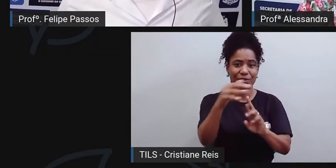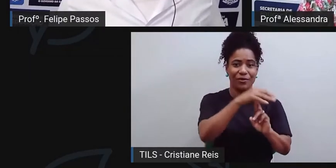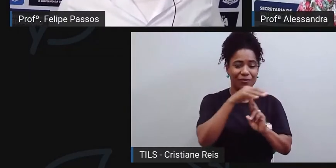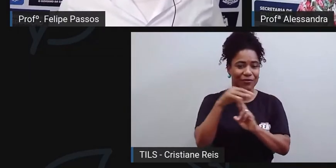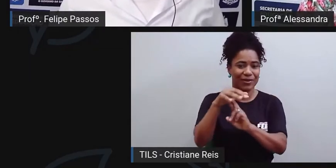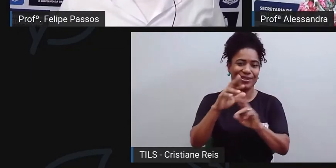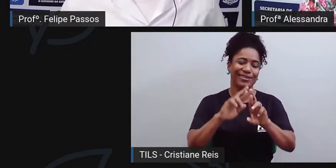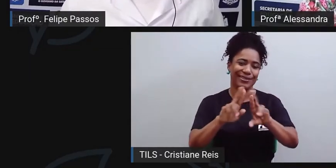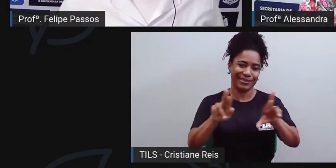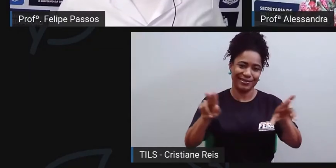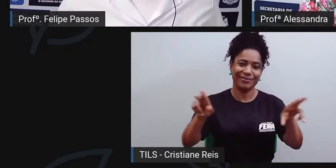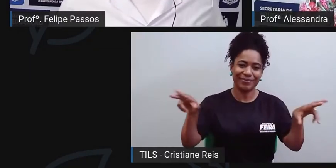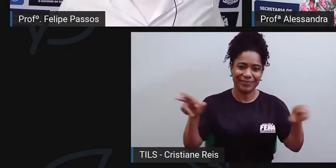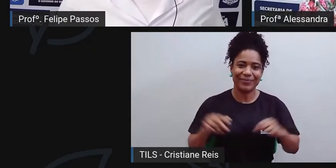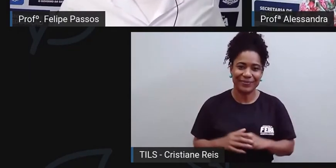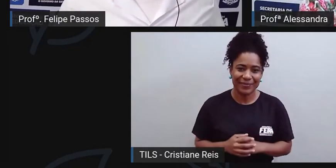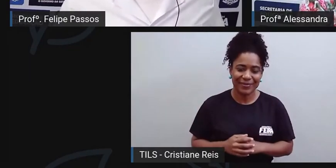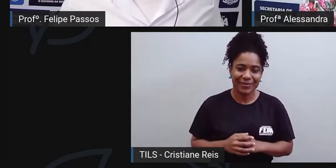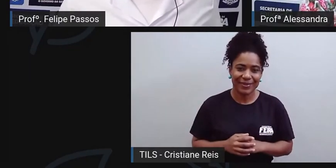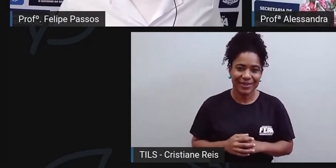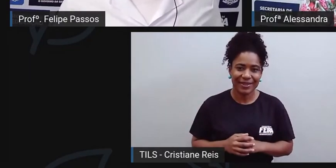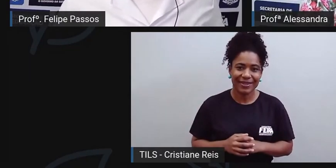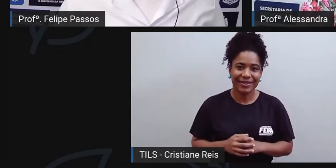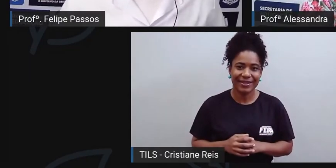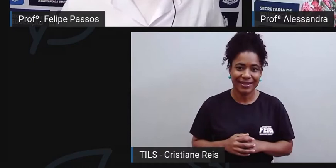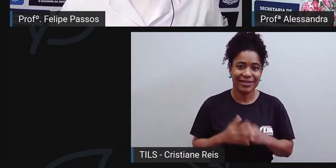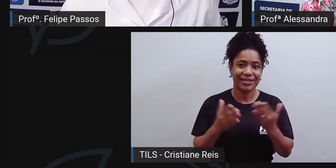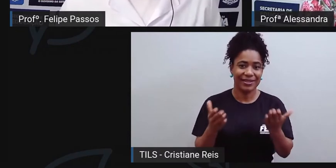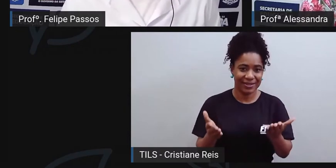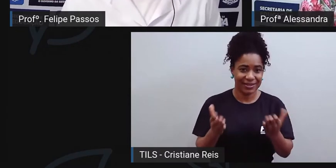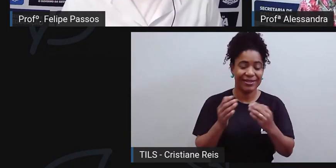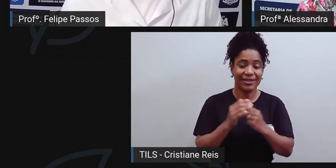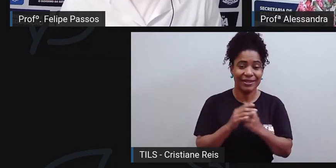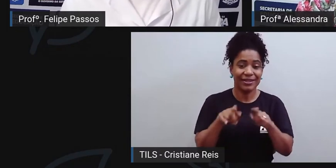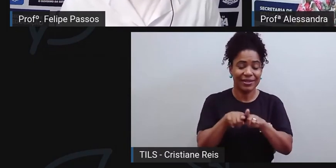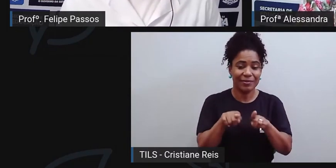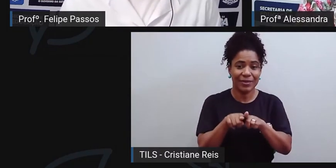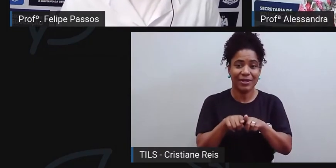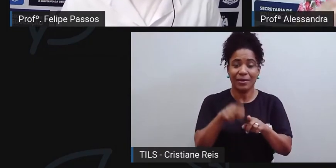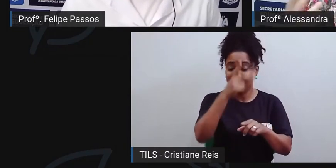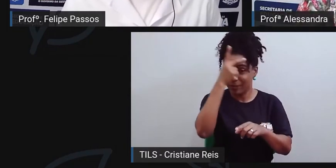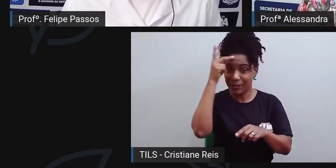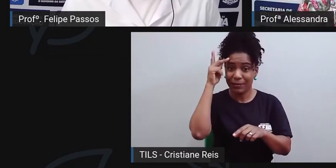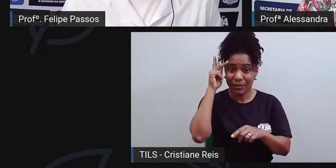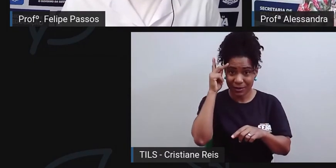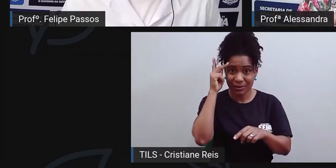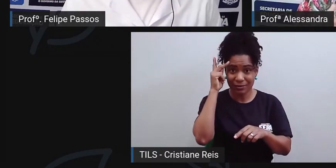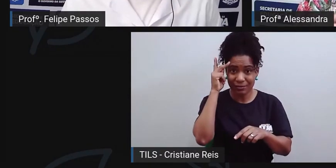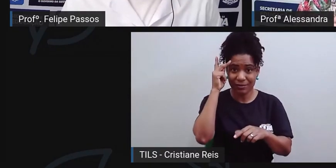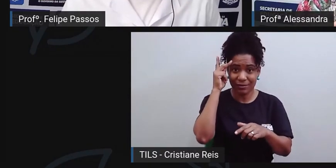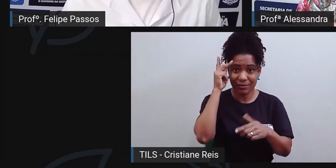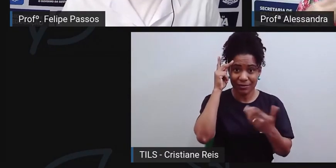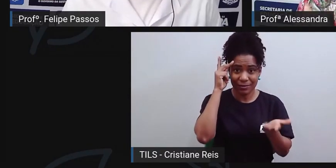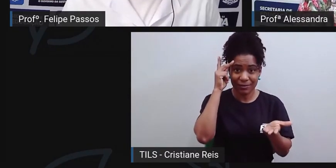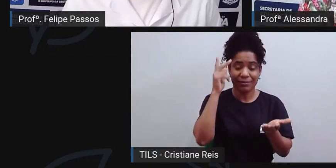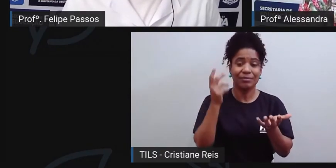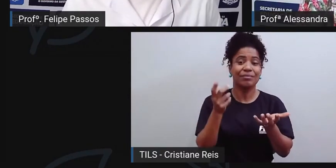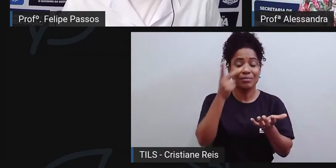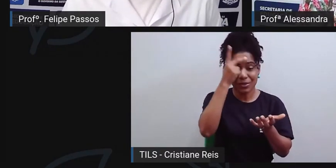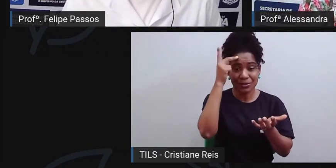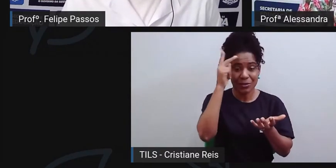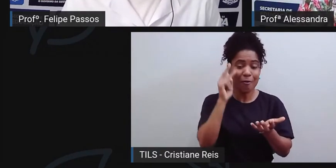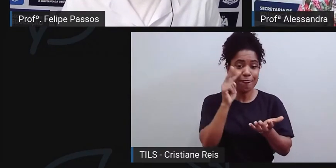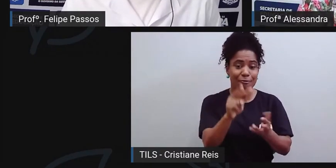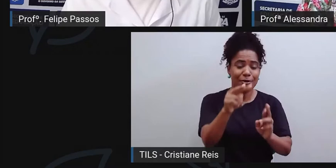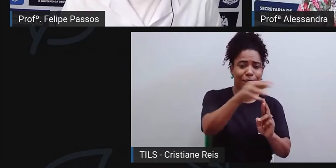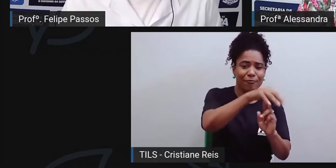cidade. E a gente tem, por iniciativa também de pessoas que vê a feira